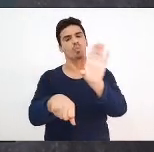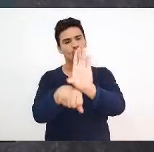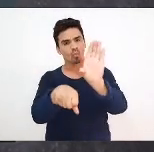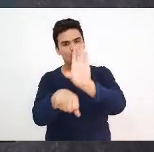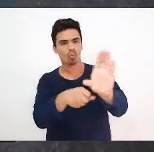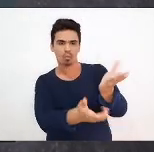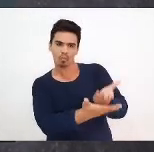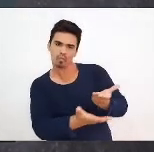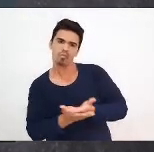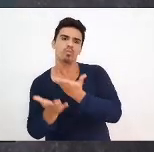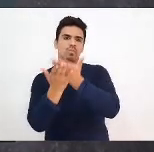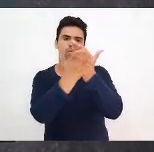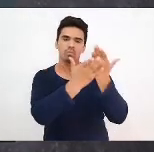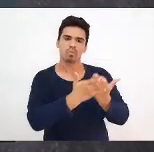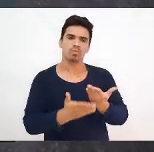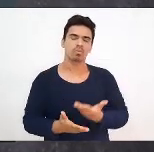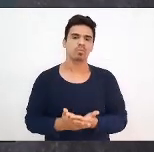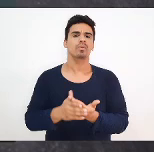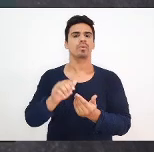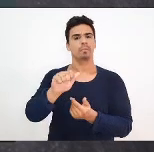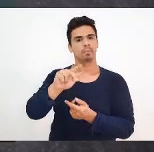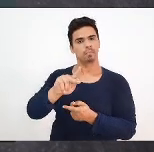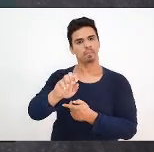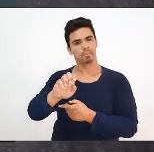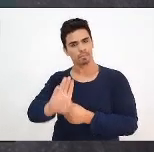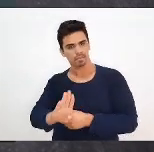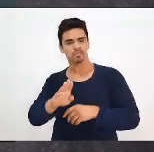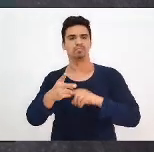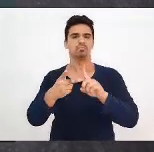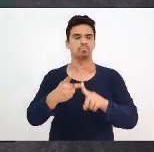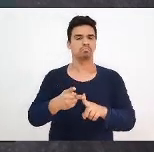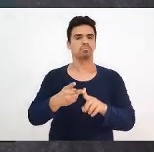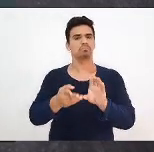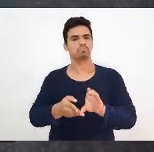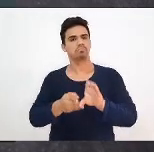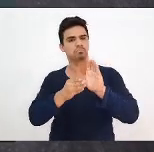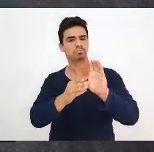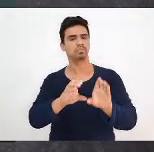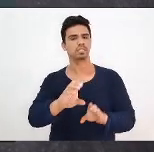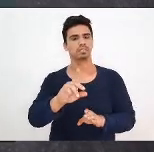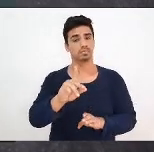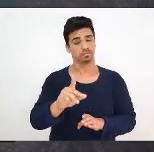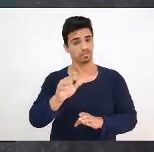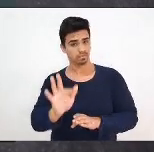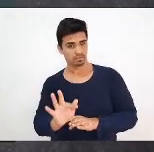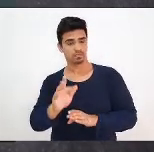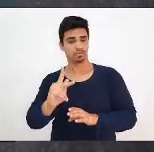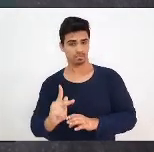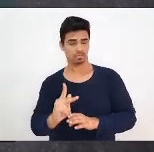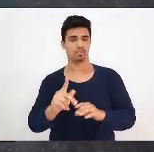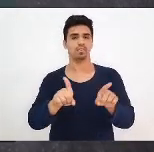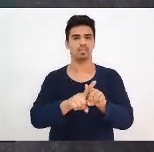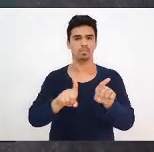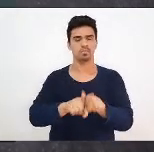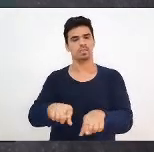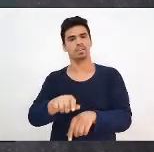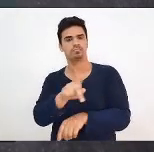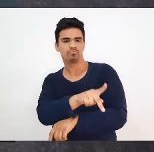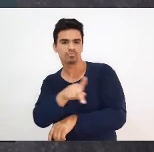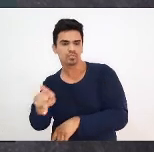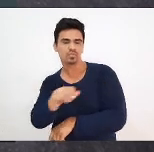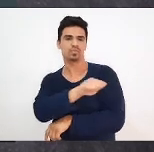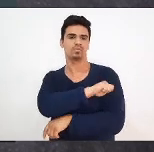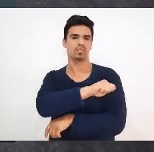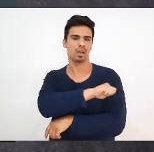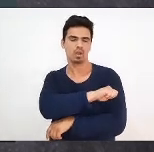ABEP nacional com seus núcleos, as coordenações de curso, docentes e estudantes. Neste início